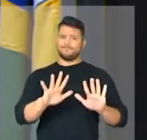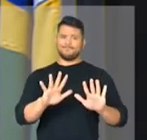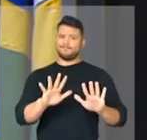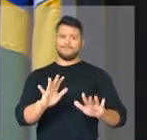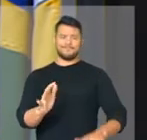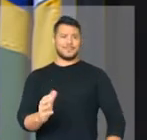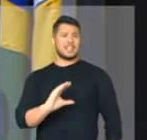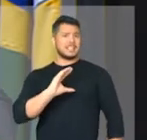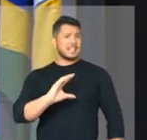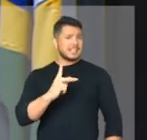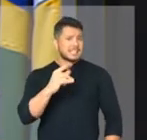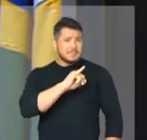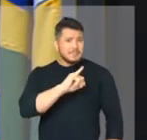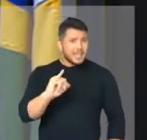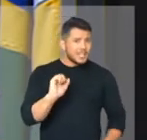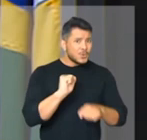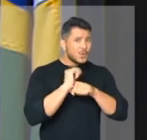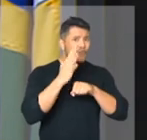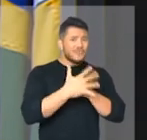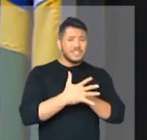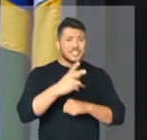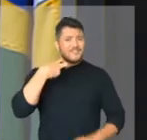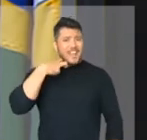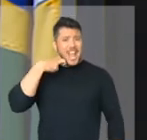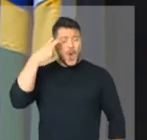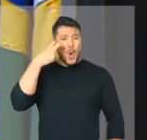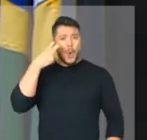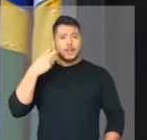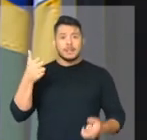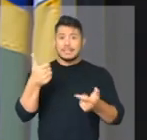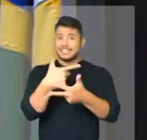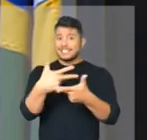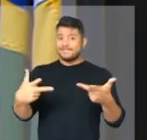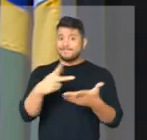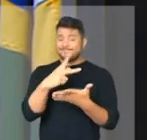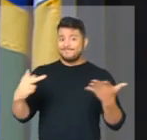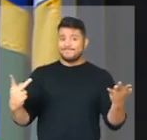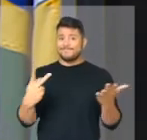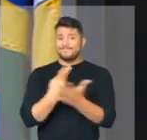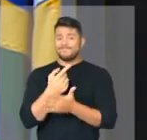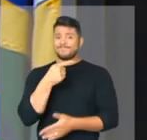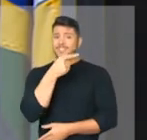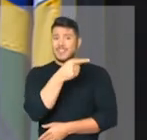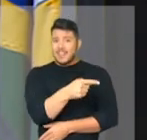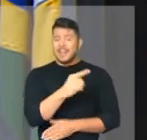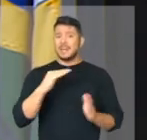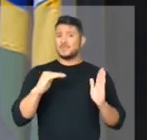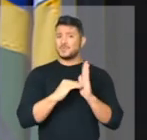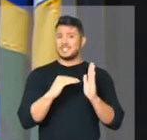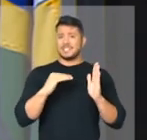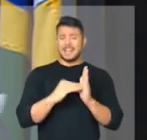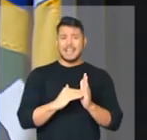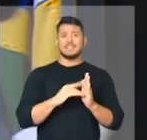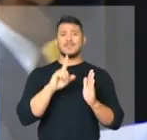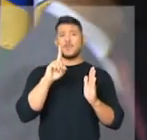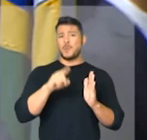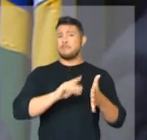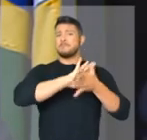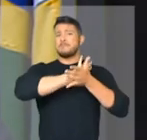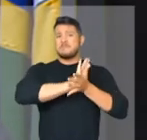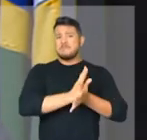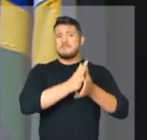O que está acontecendo no Senado está manchando a imagem da instituição do Senado Federal. Estão